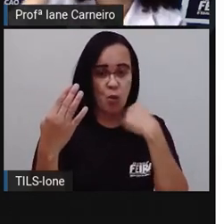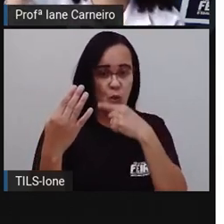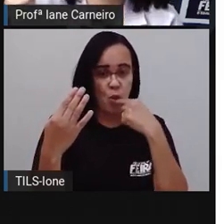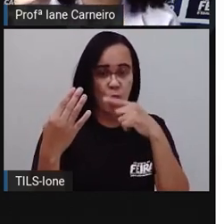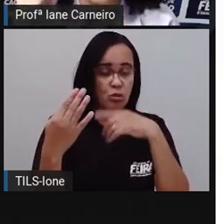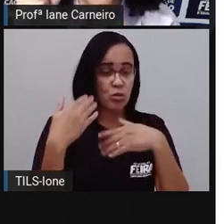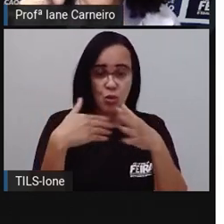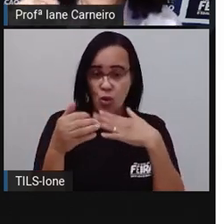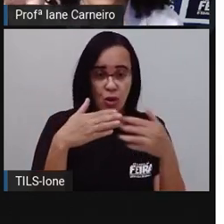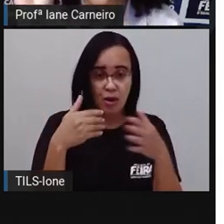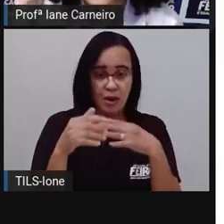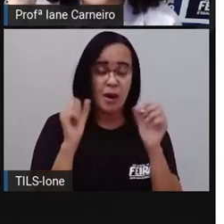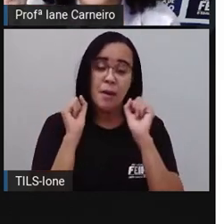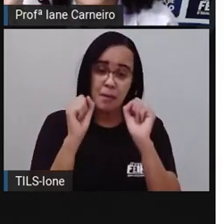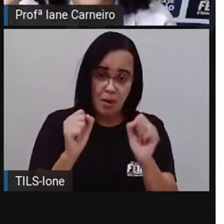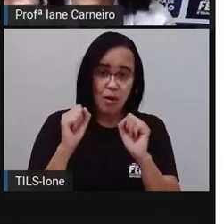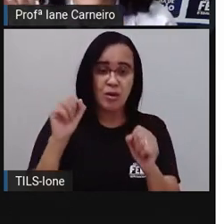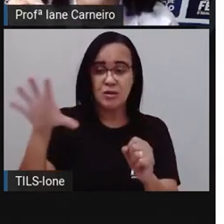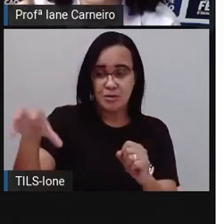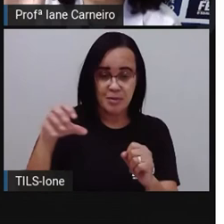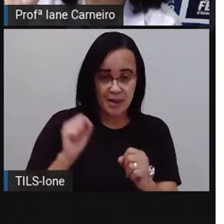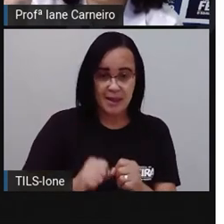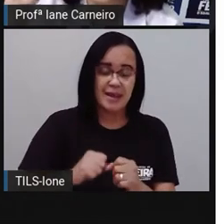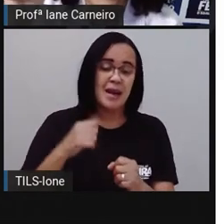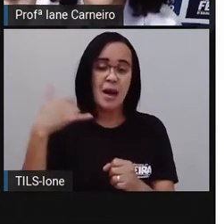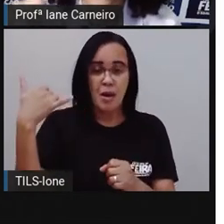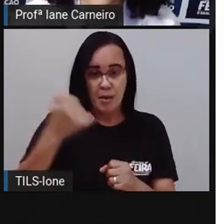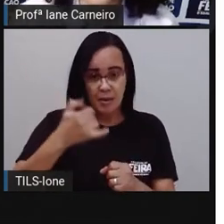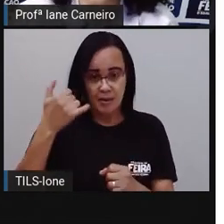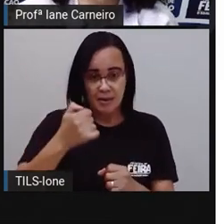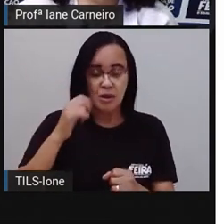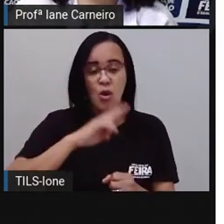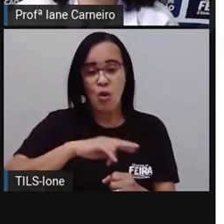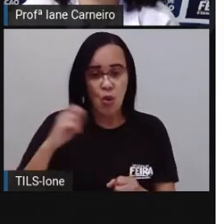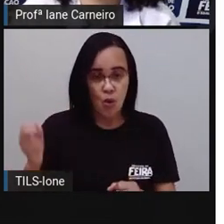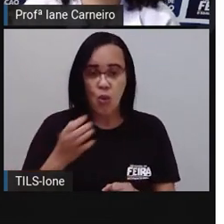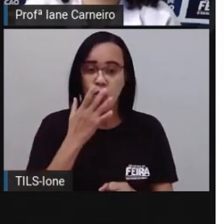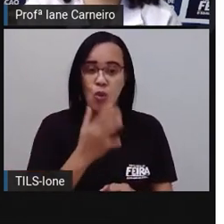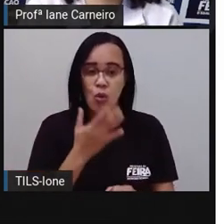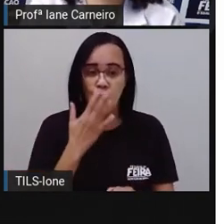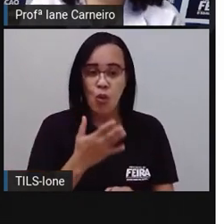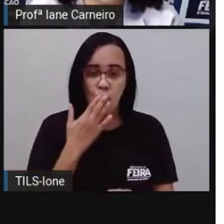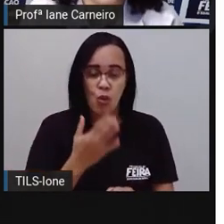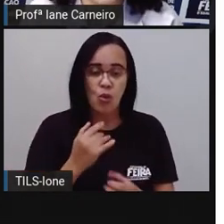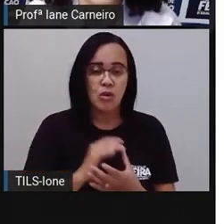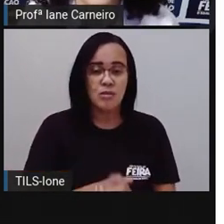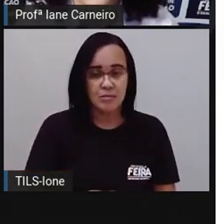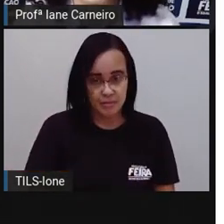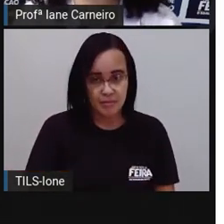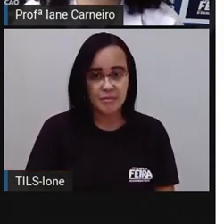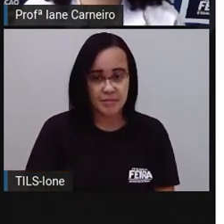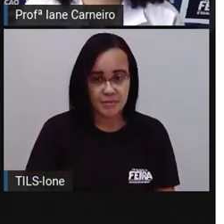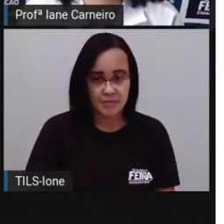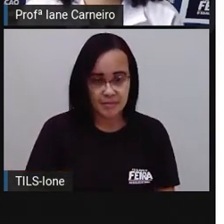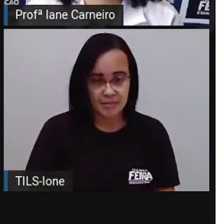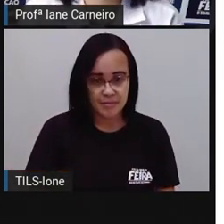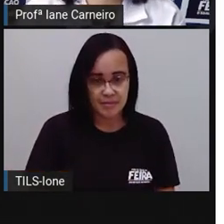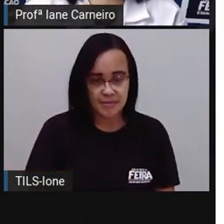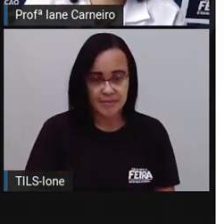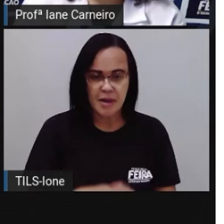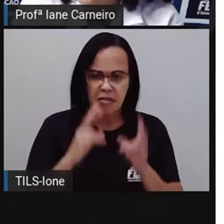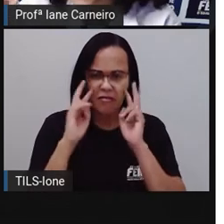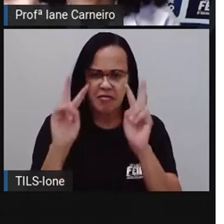papai um hidrocor, né? E aí, faz o teste antes, pra ver se ele sai direitinho do espelho, né? Porque tem hidrocor que é permanente. Então,